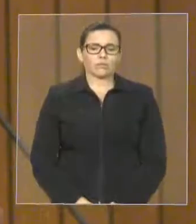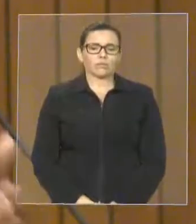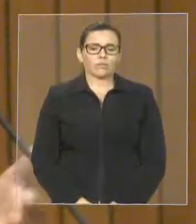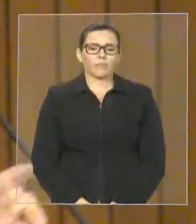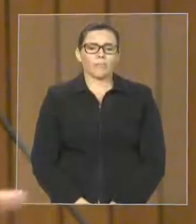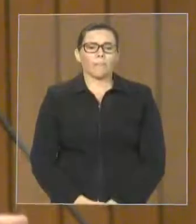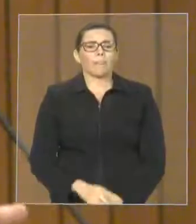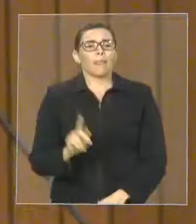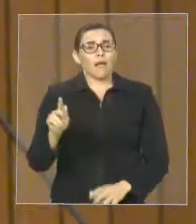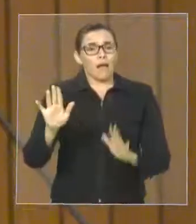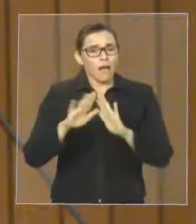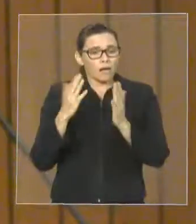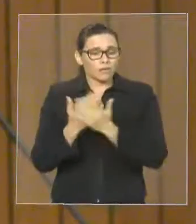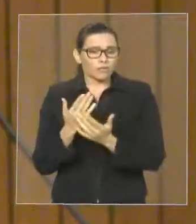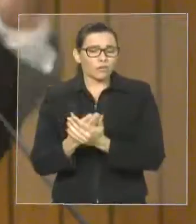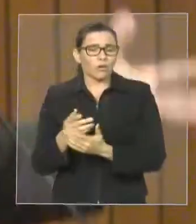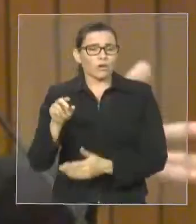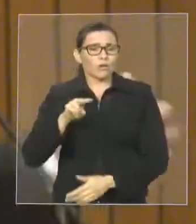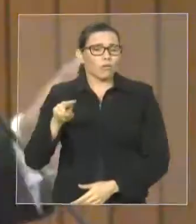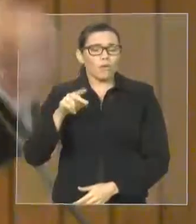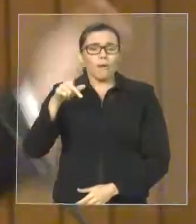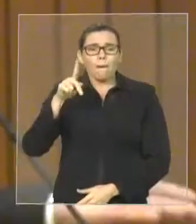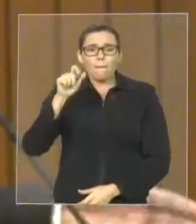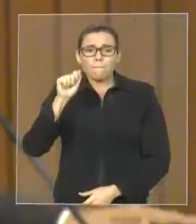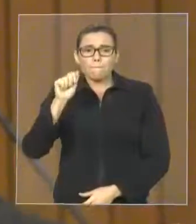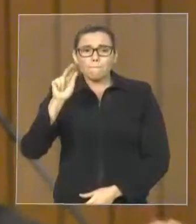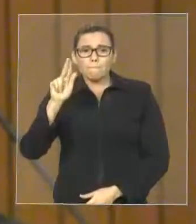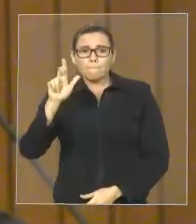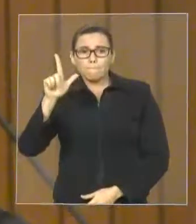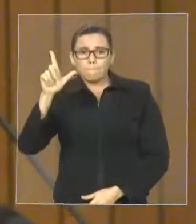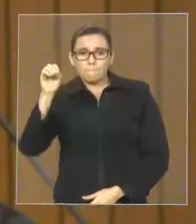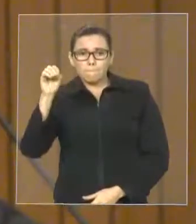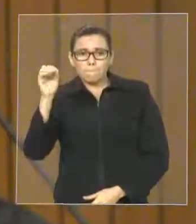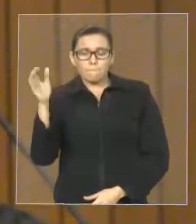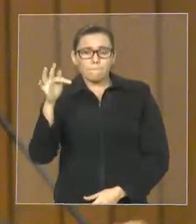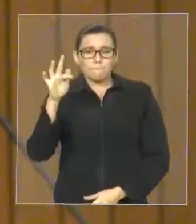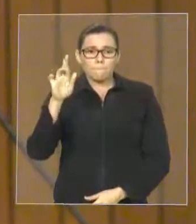Os alunos estão estudando no escuro. Não tem iluminação, não tem ventilação.